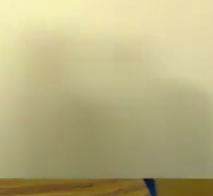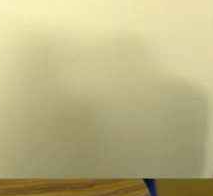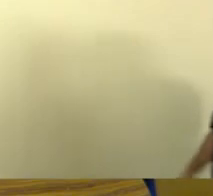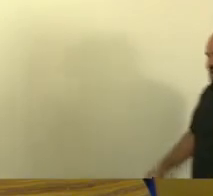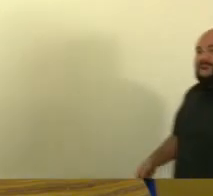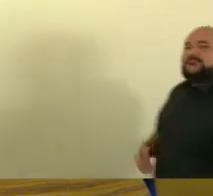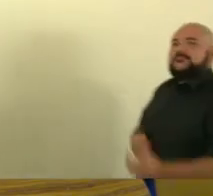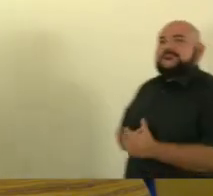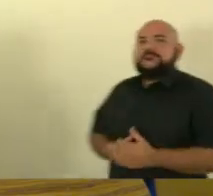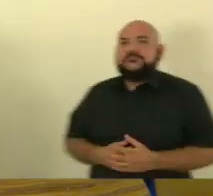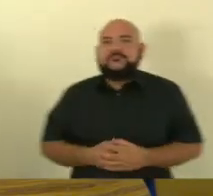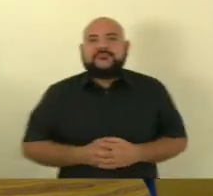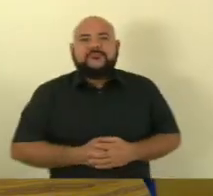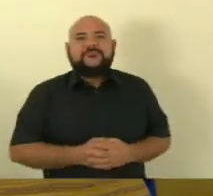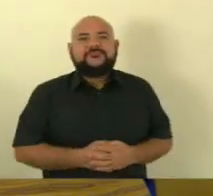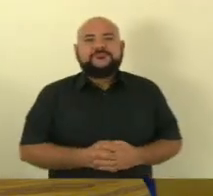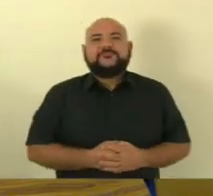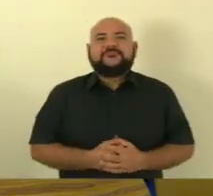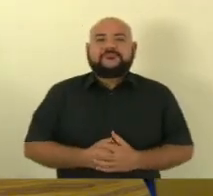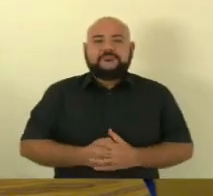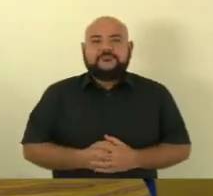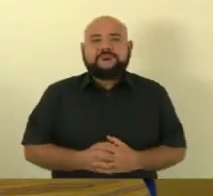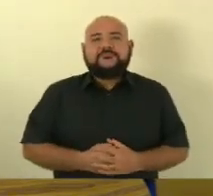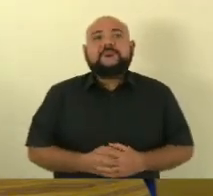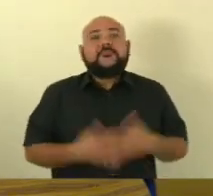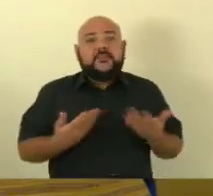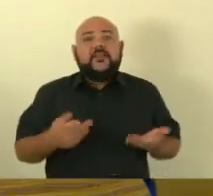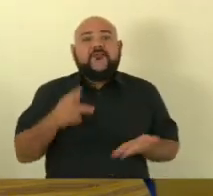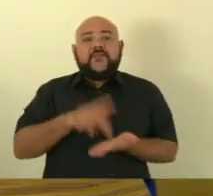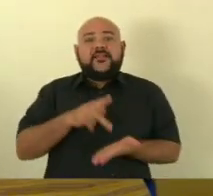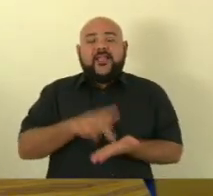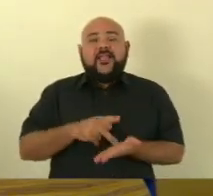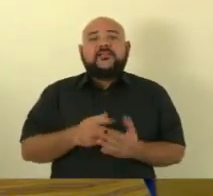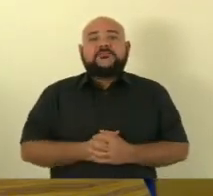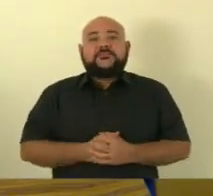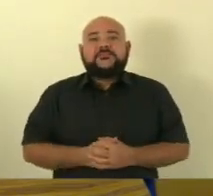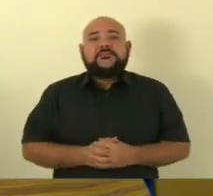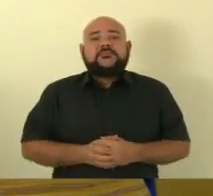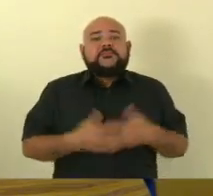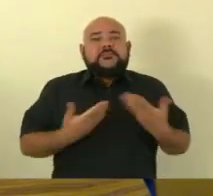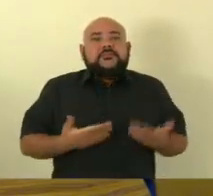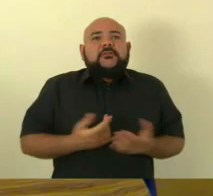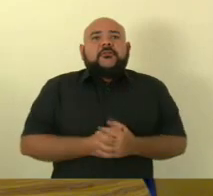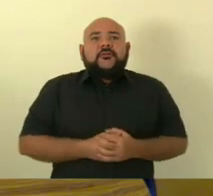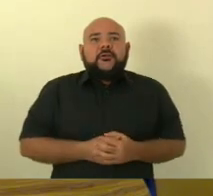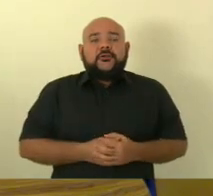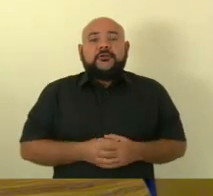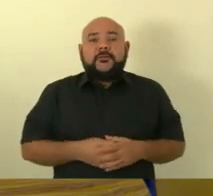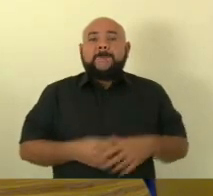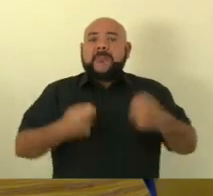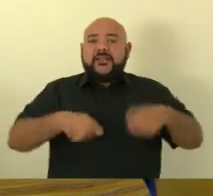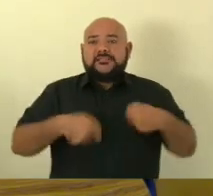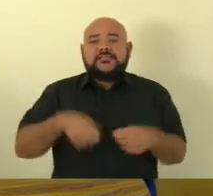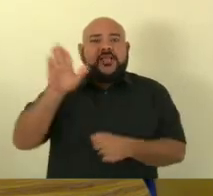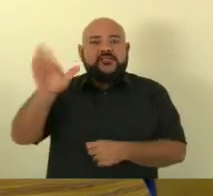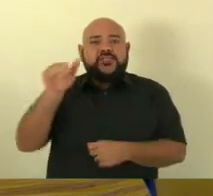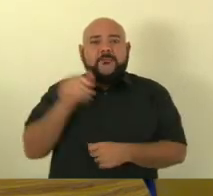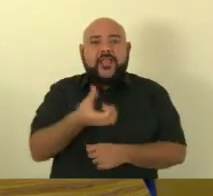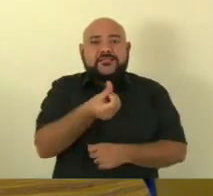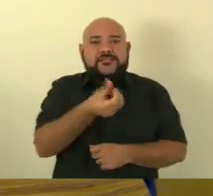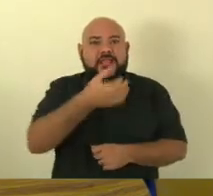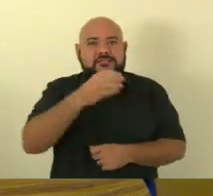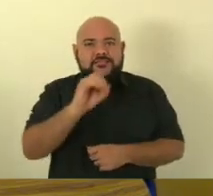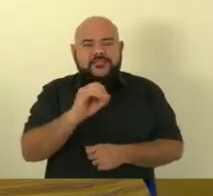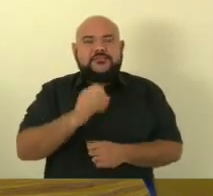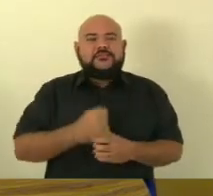olho desse tamanho essa é a verdade é para nomear os 60 porque